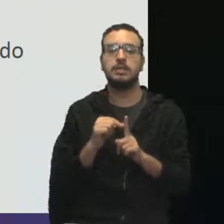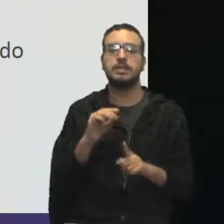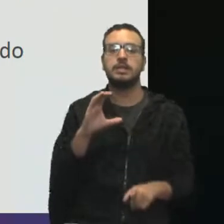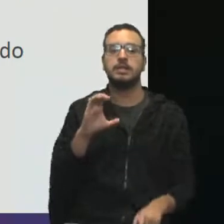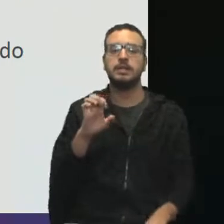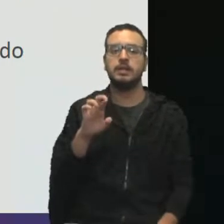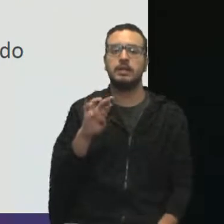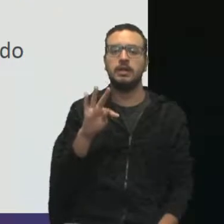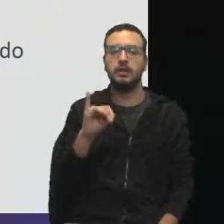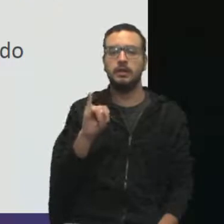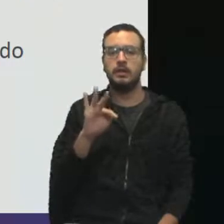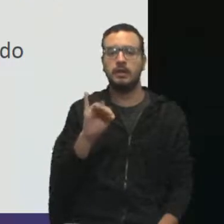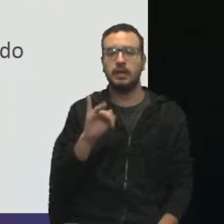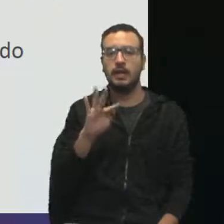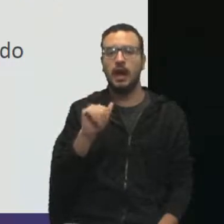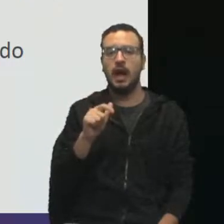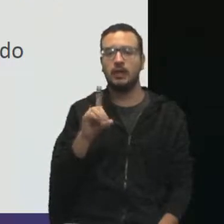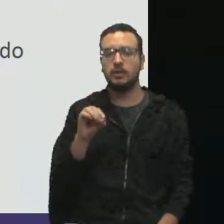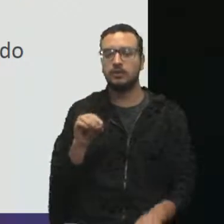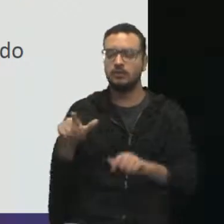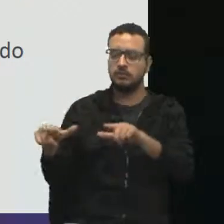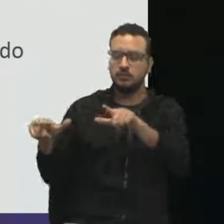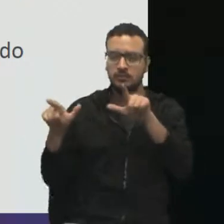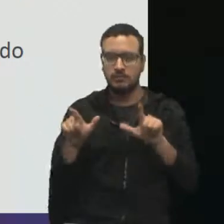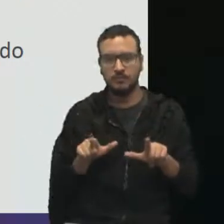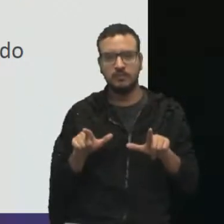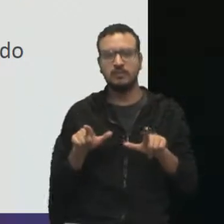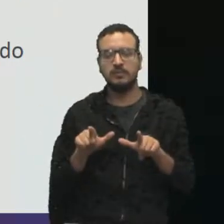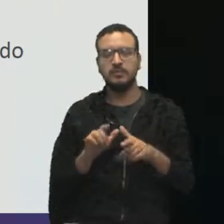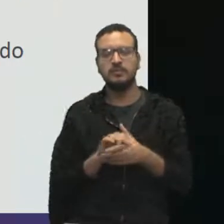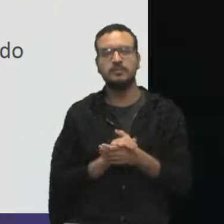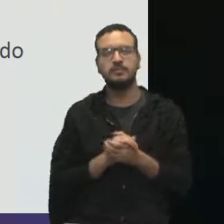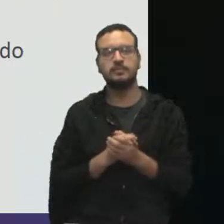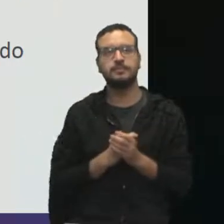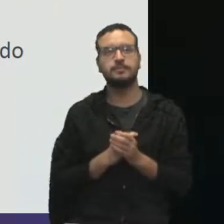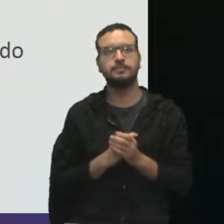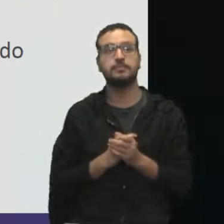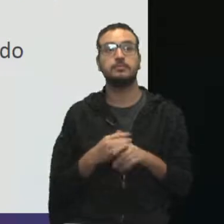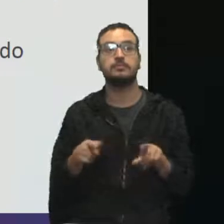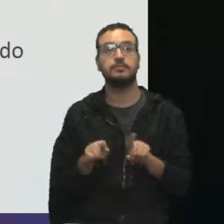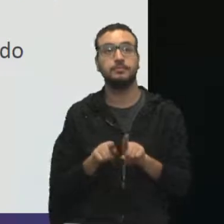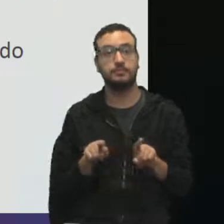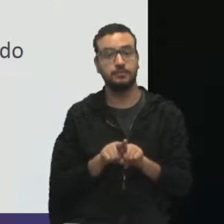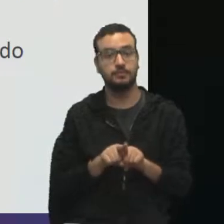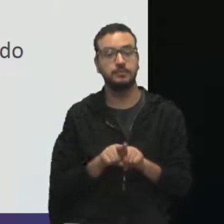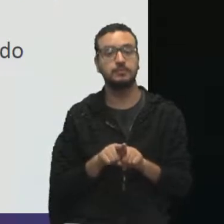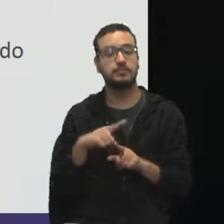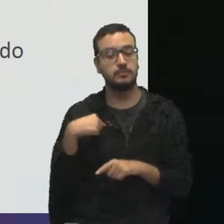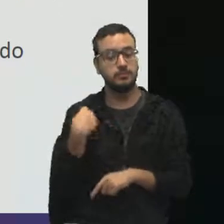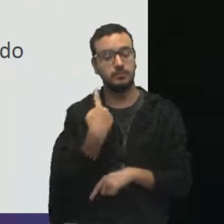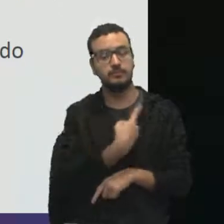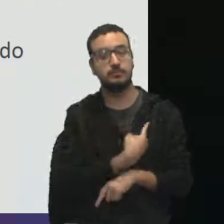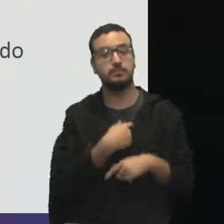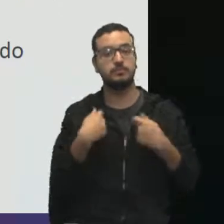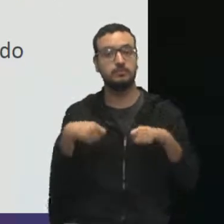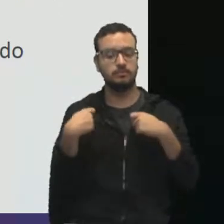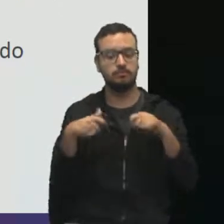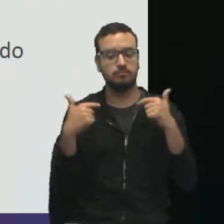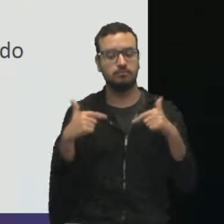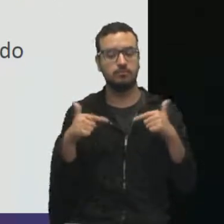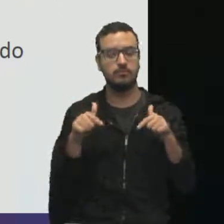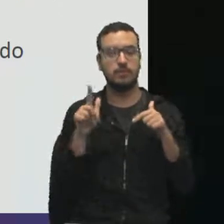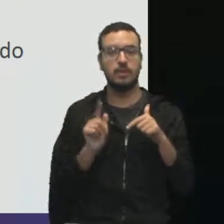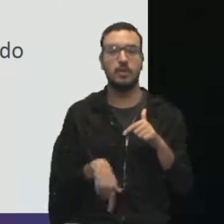certifica? Pessoas especializadas na certificação. E, além disso, nós vamos trabalhar com